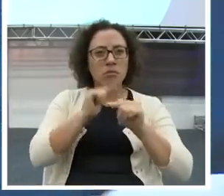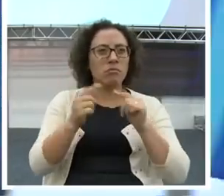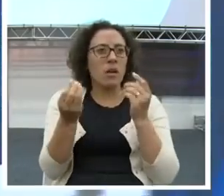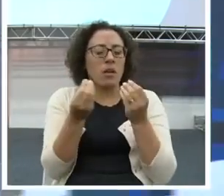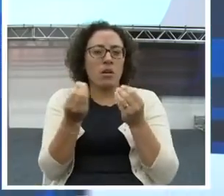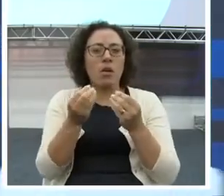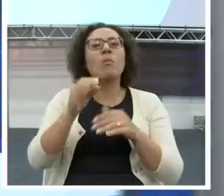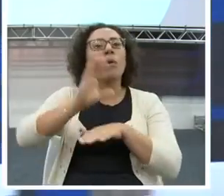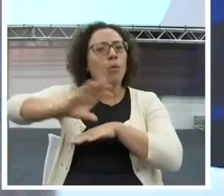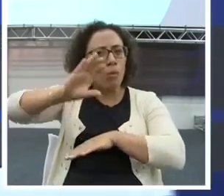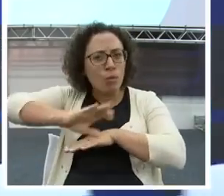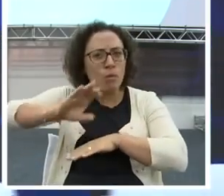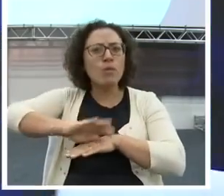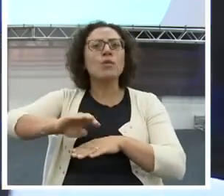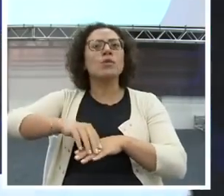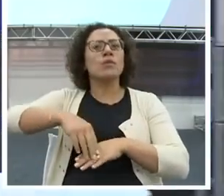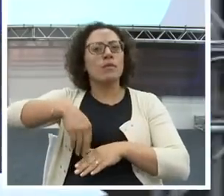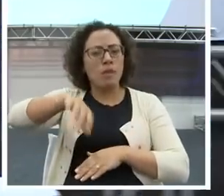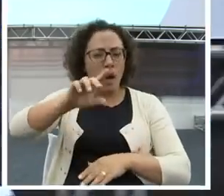cursos.